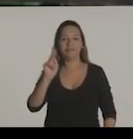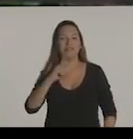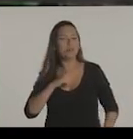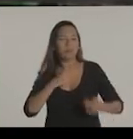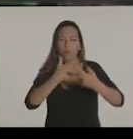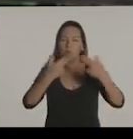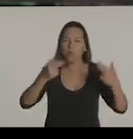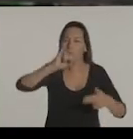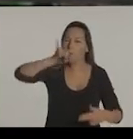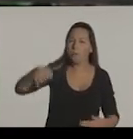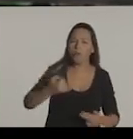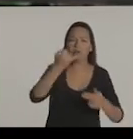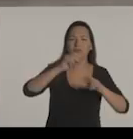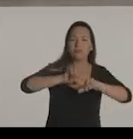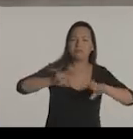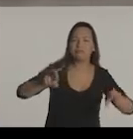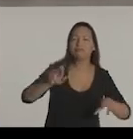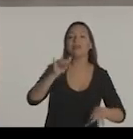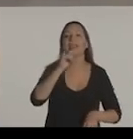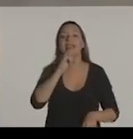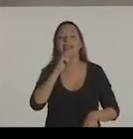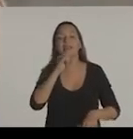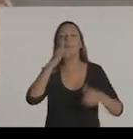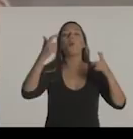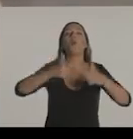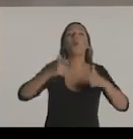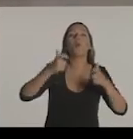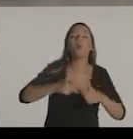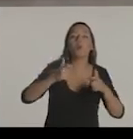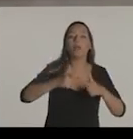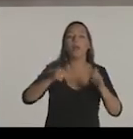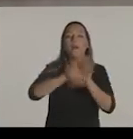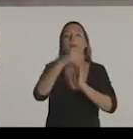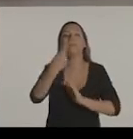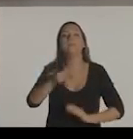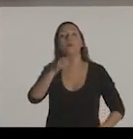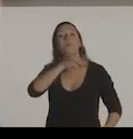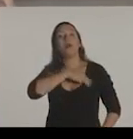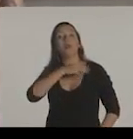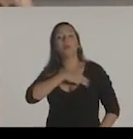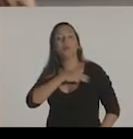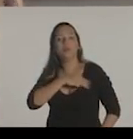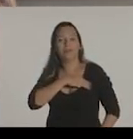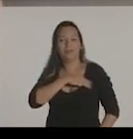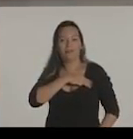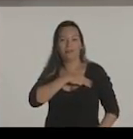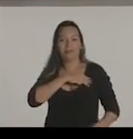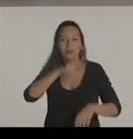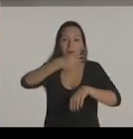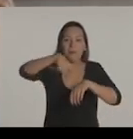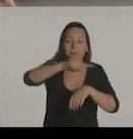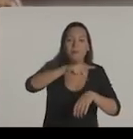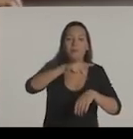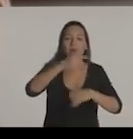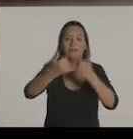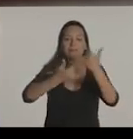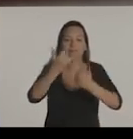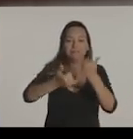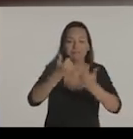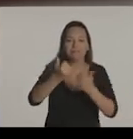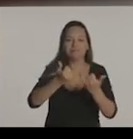entretenimento, para a oportunidade. Eu vejo ali o Parque de Madureira, que deveria ser um espaço cultural também,